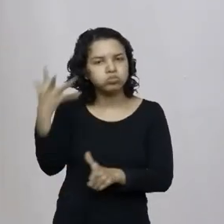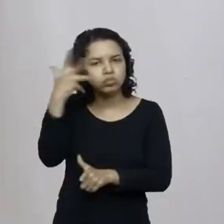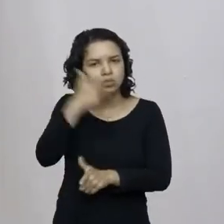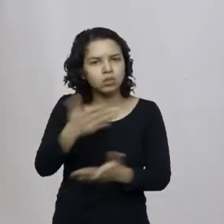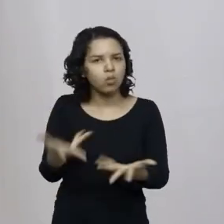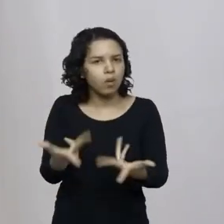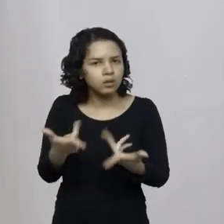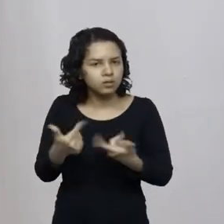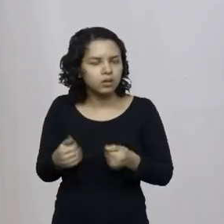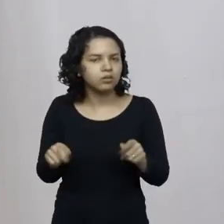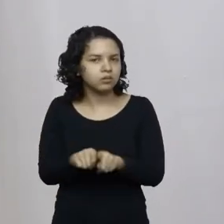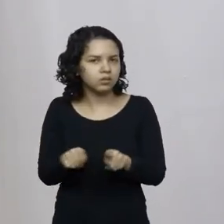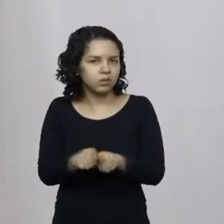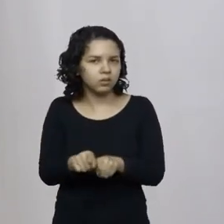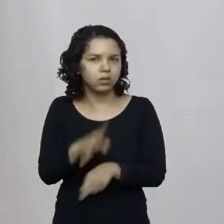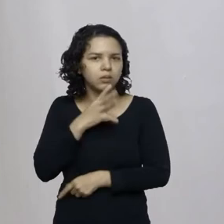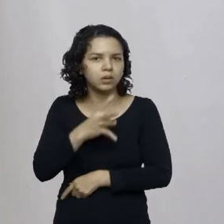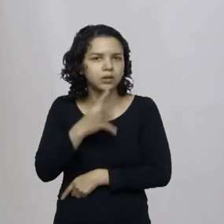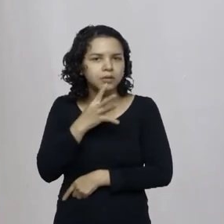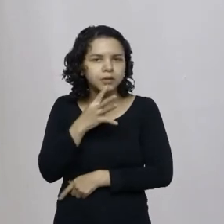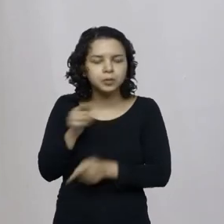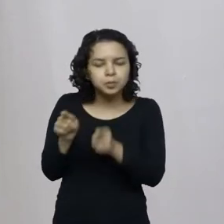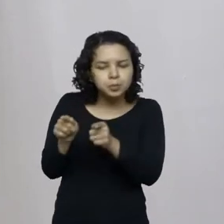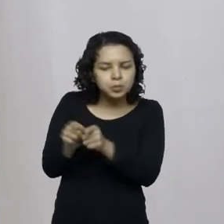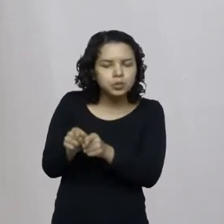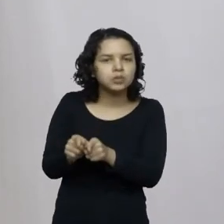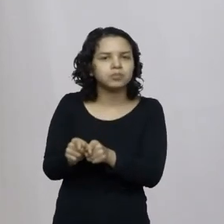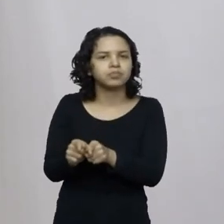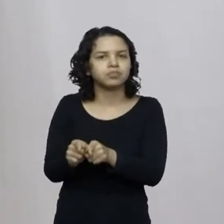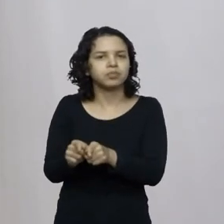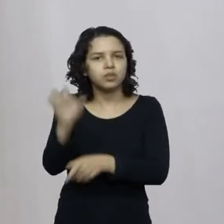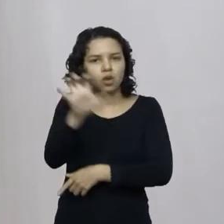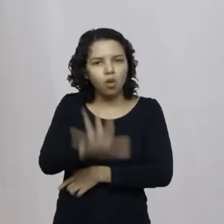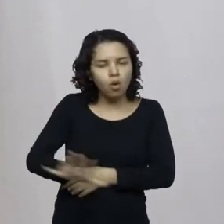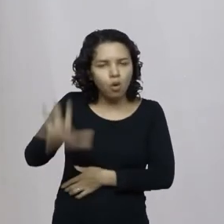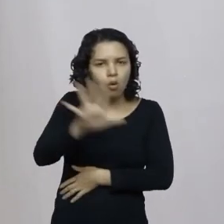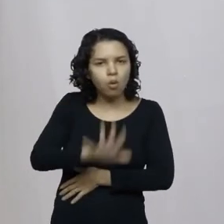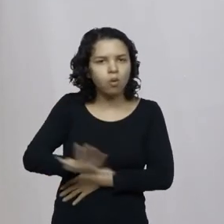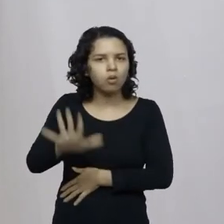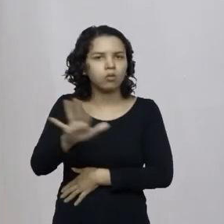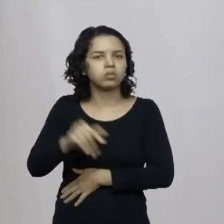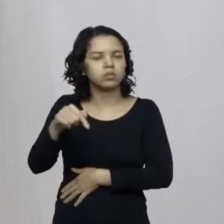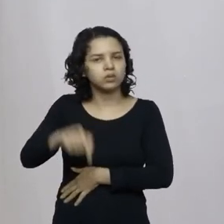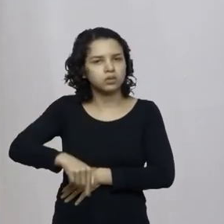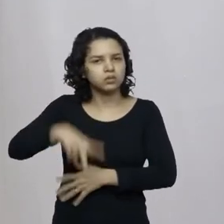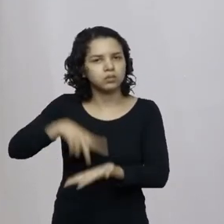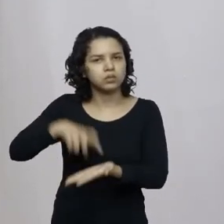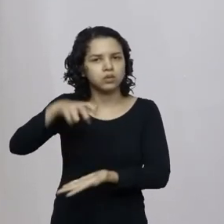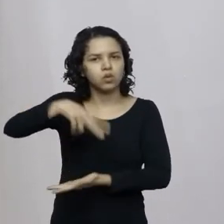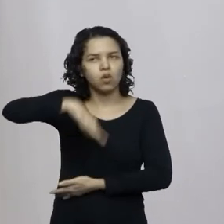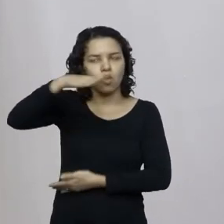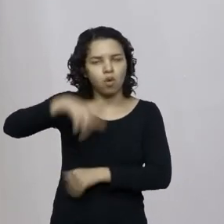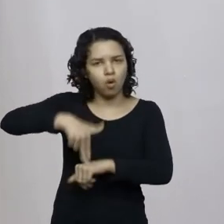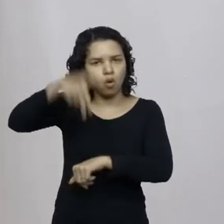conhecer esse pedacinho da Europa que está incrustado aqui no Planalto Norte catarinense